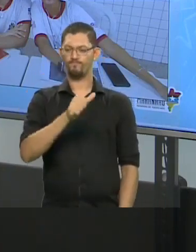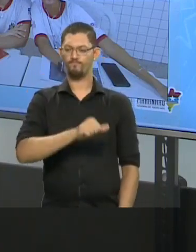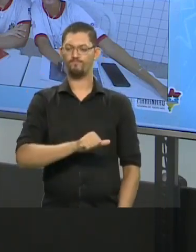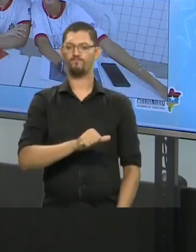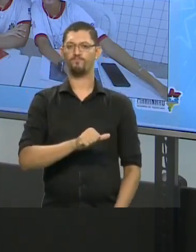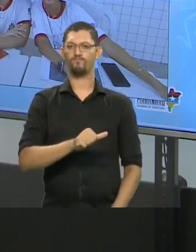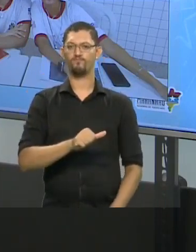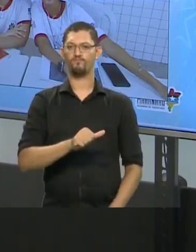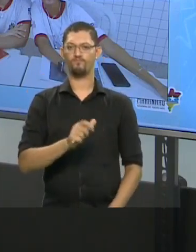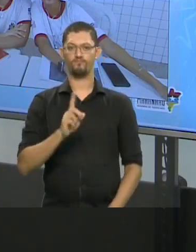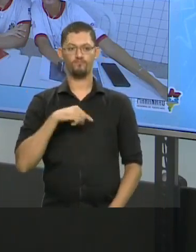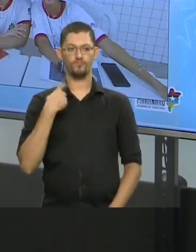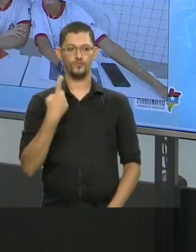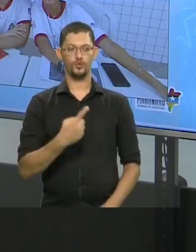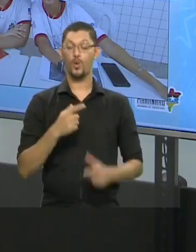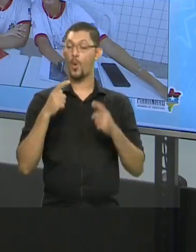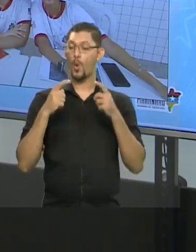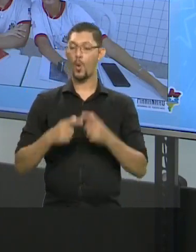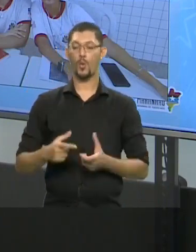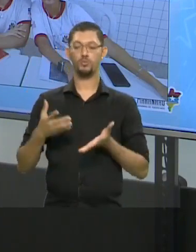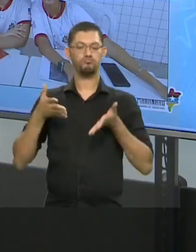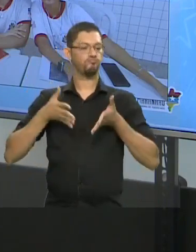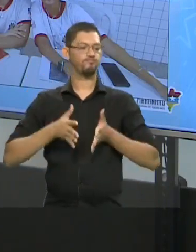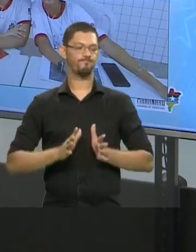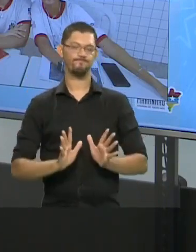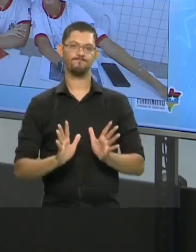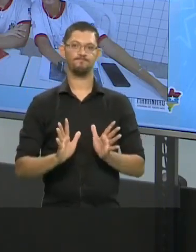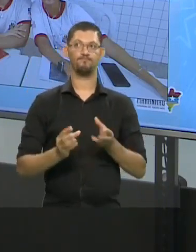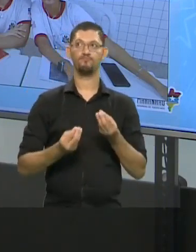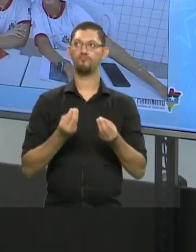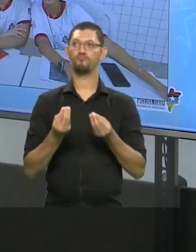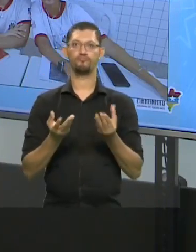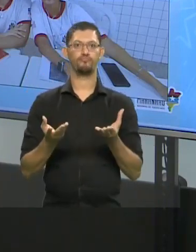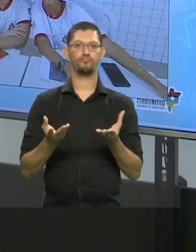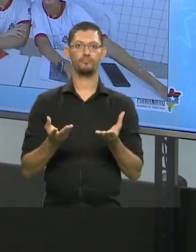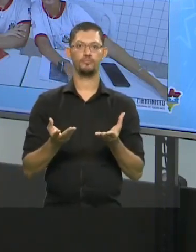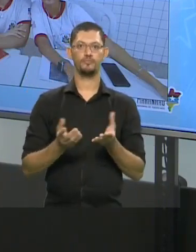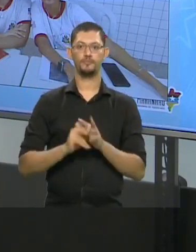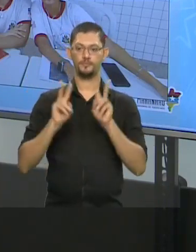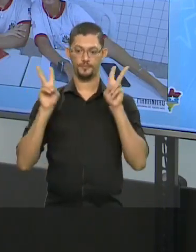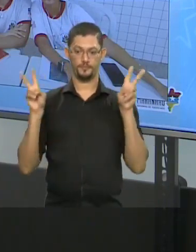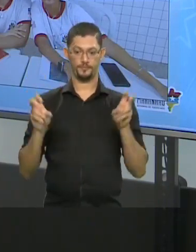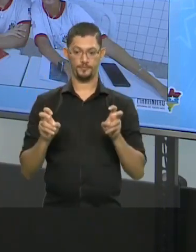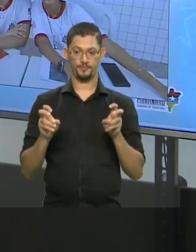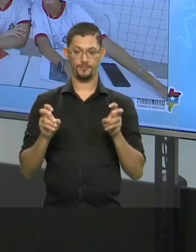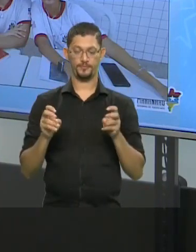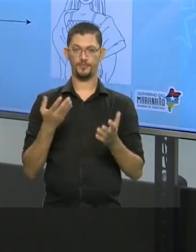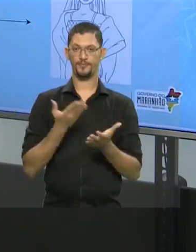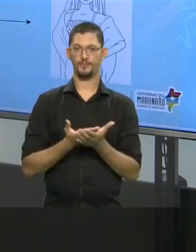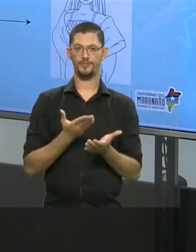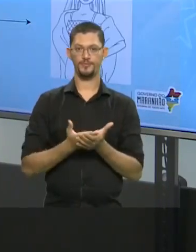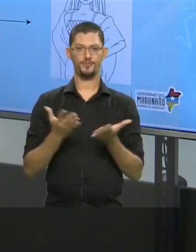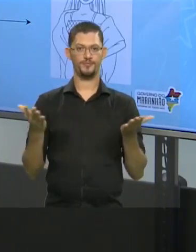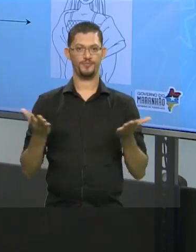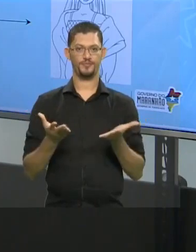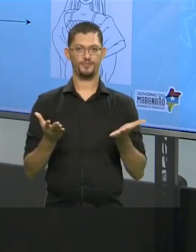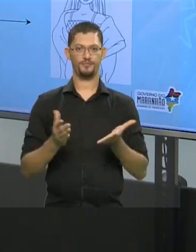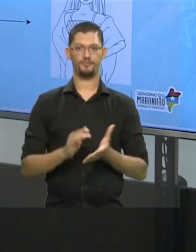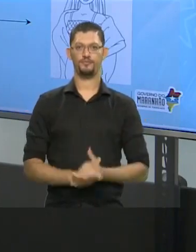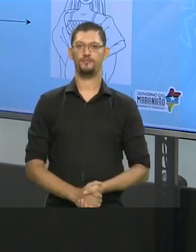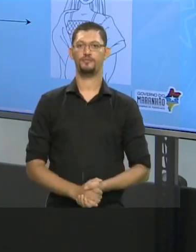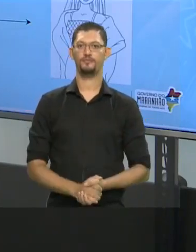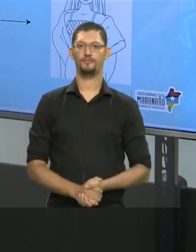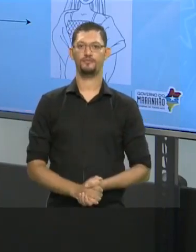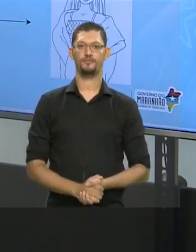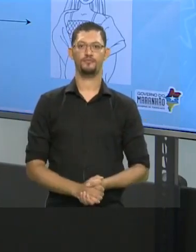sobre essa nossa origem, de onde a gente veio, é o tema da nossa aula de hoje.